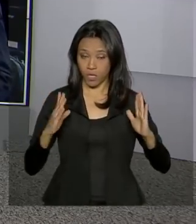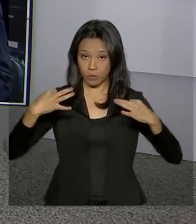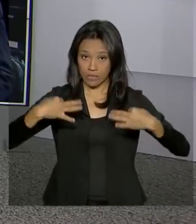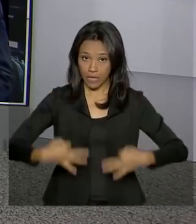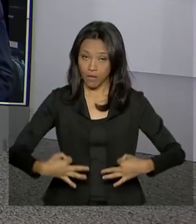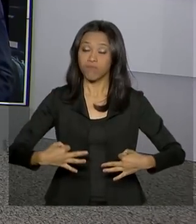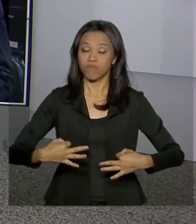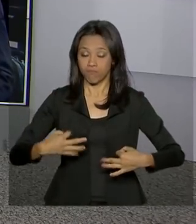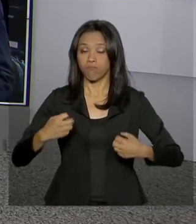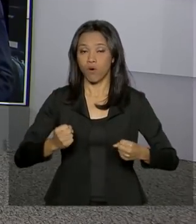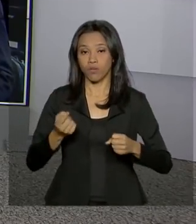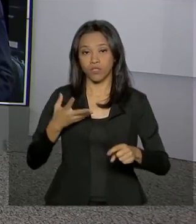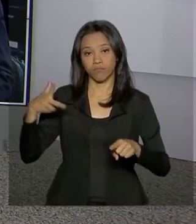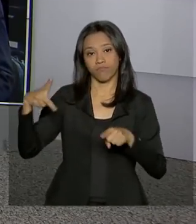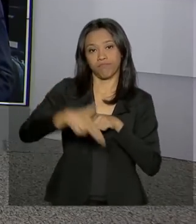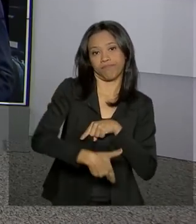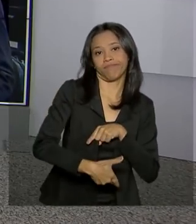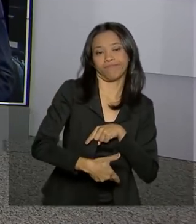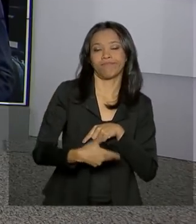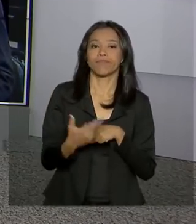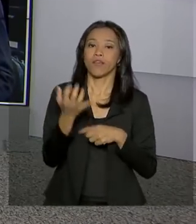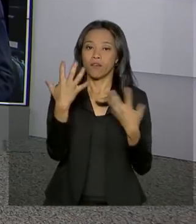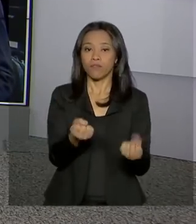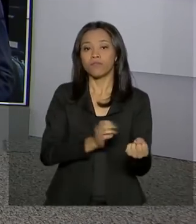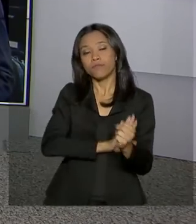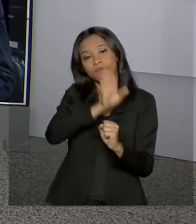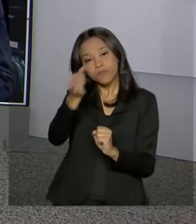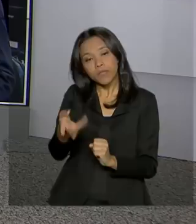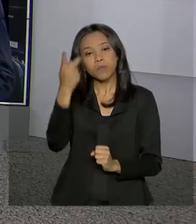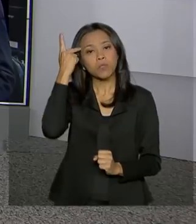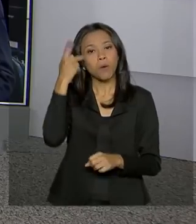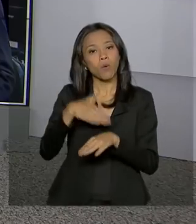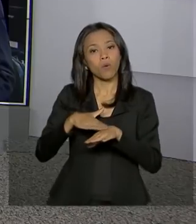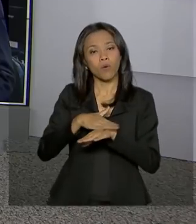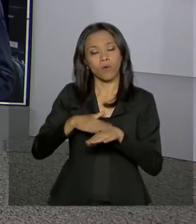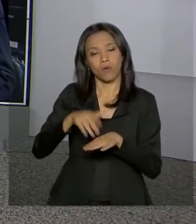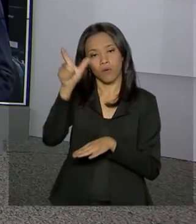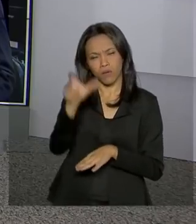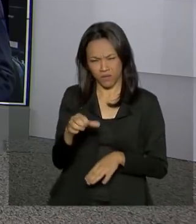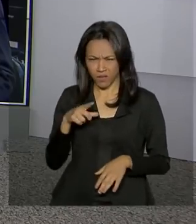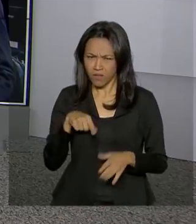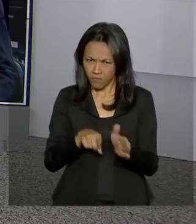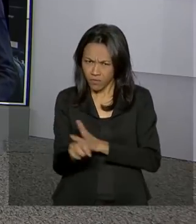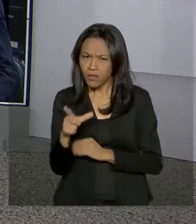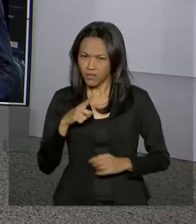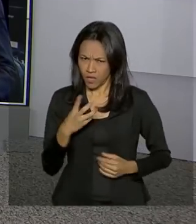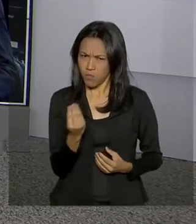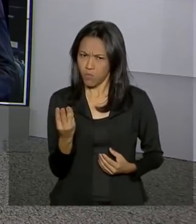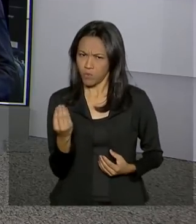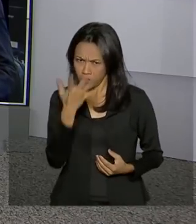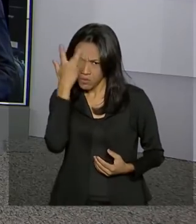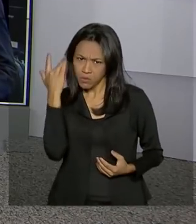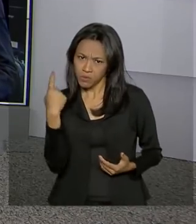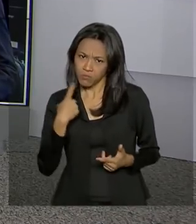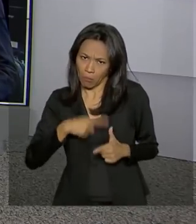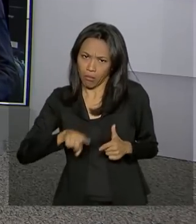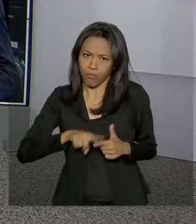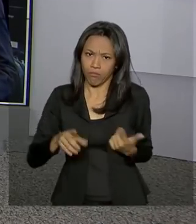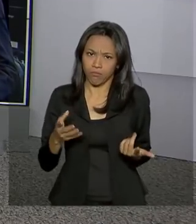pode ter o benefício suspenso. Vamos a São Paulo conversar com o Ricardo Ferraz. Ricardo, tem muita gente nessa situação. Bom dia para você.